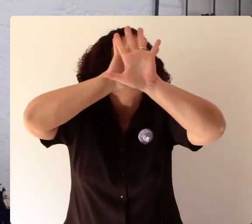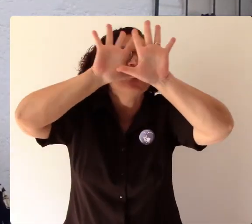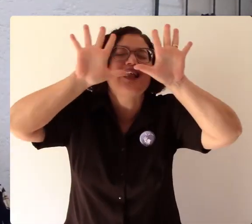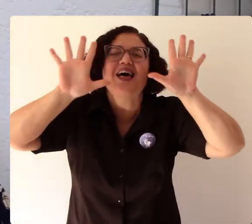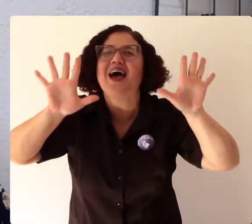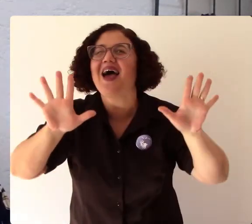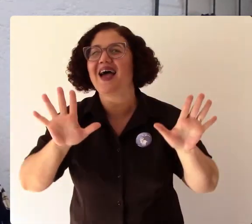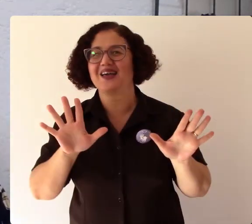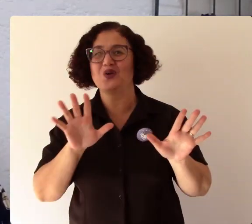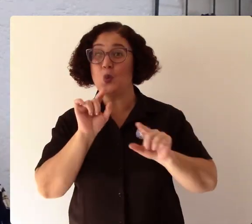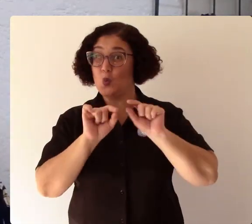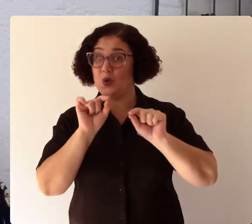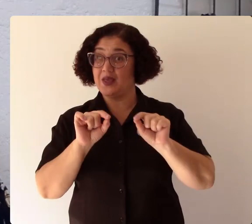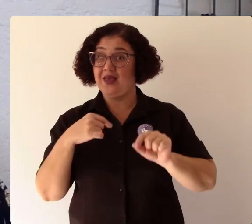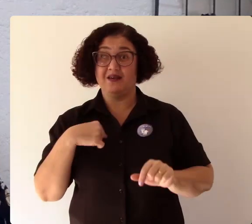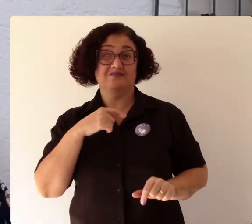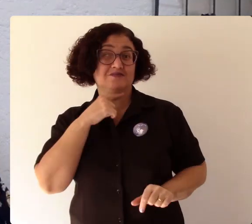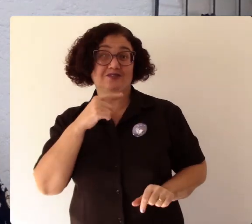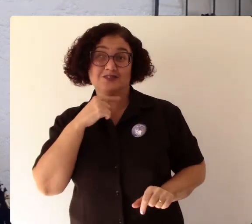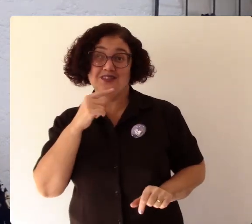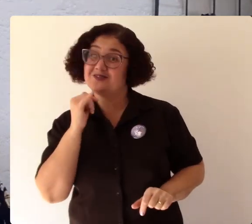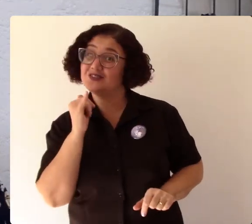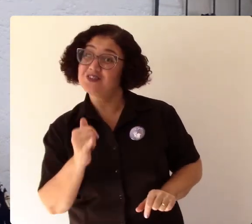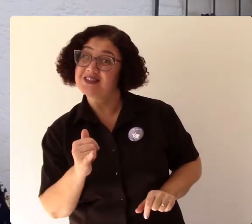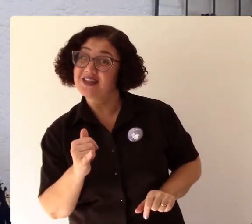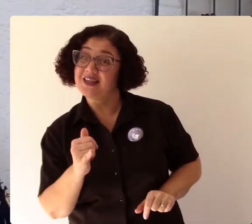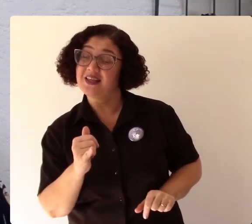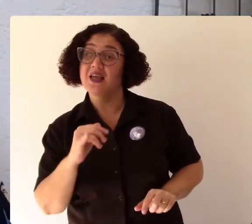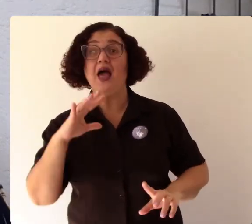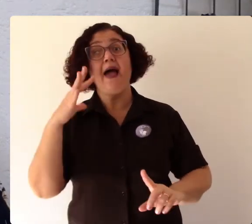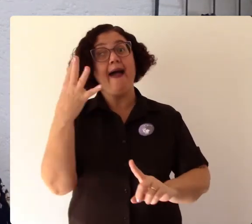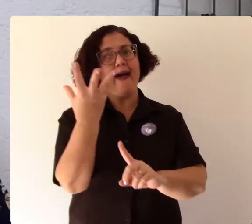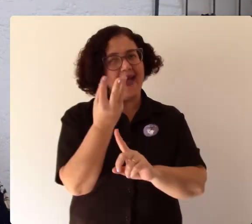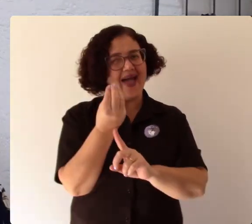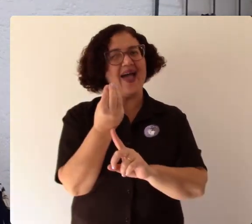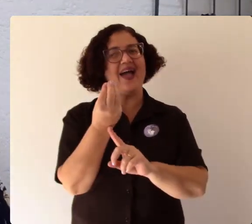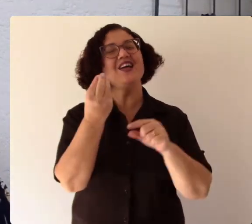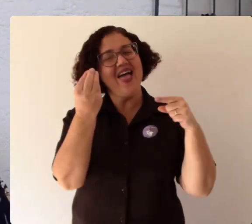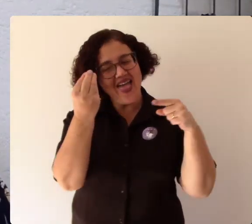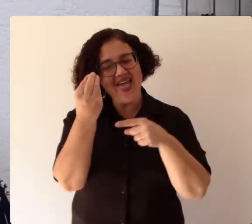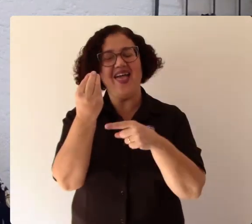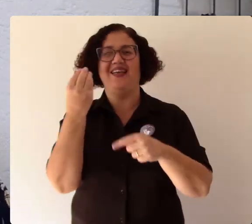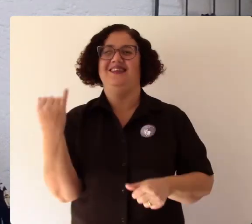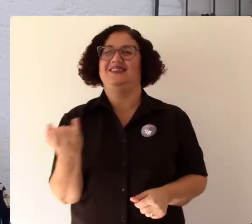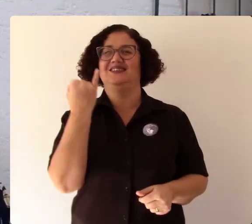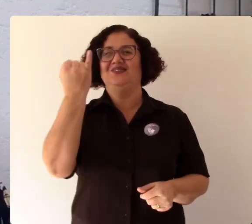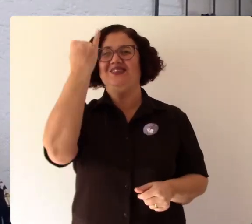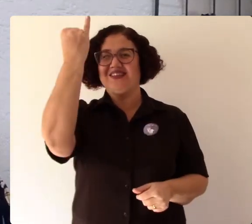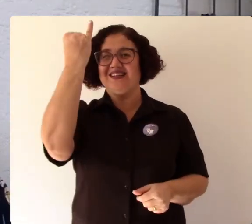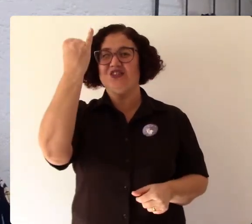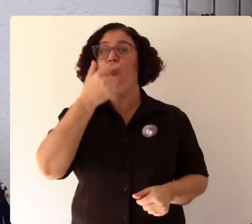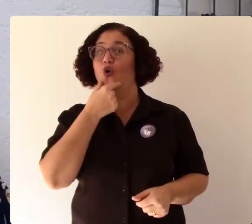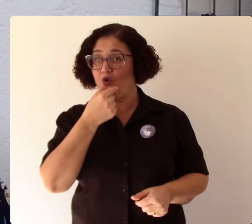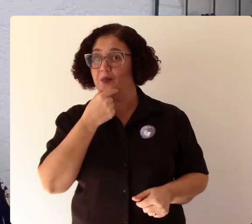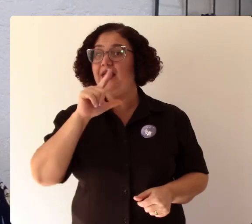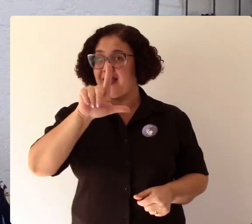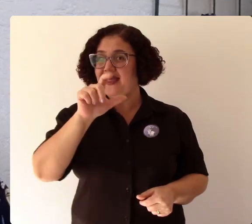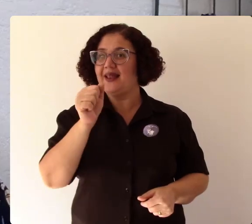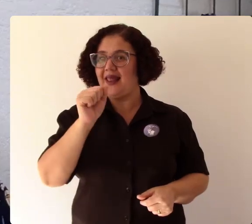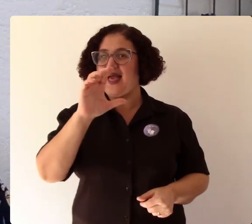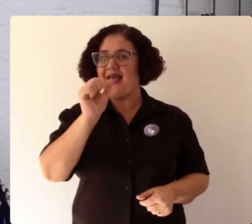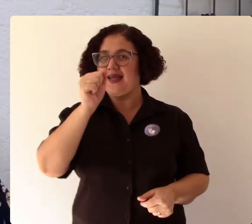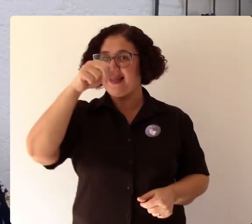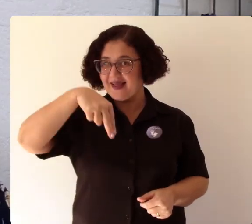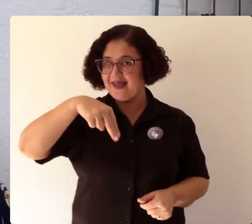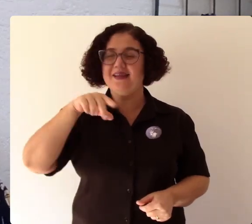que a gente não consegue dizer então a arte se coloca nesse lugar segundo Lacan para encerrar